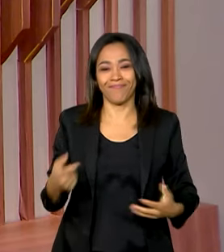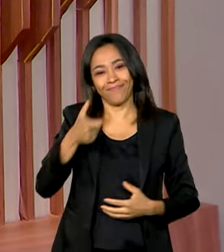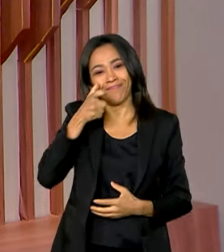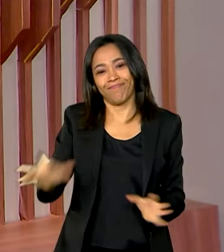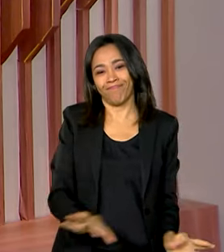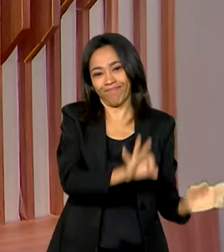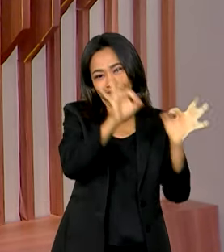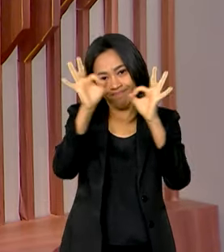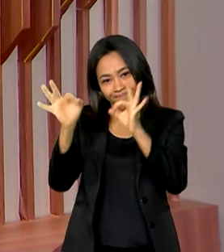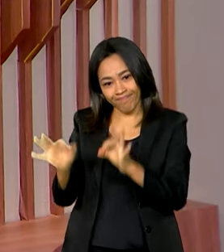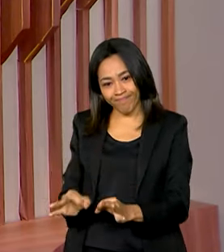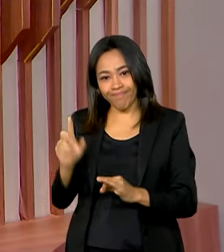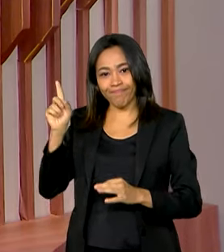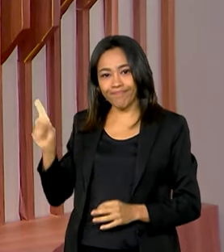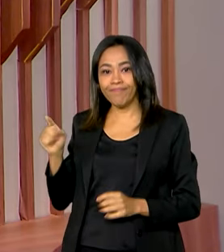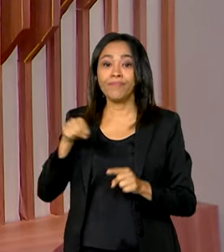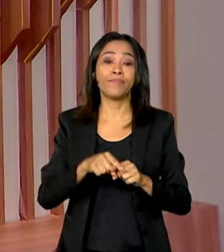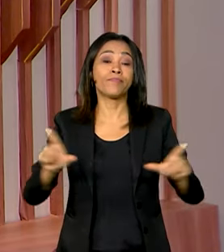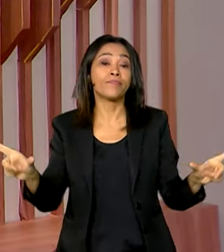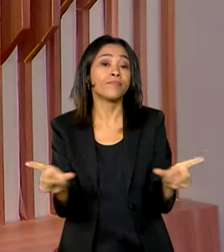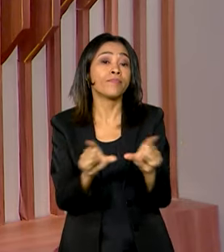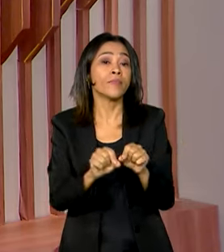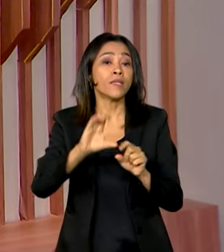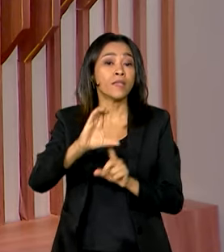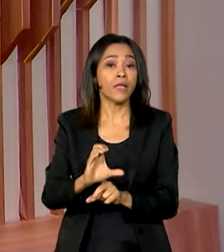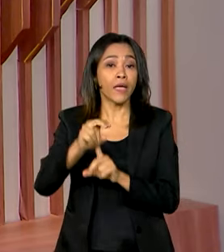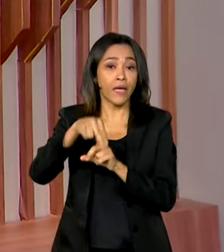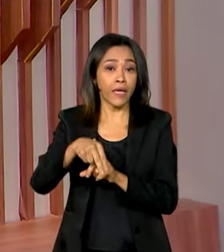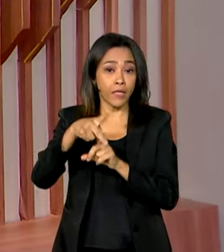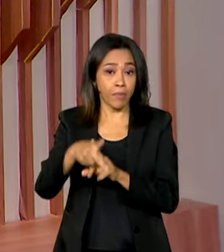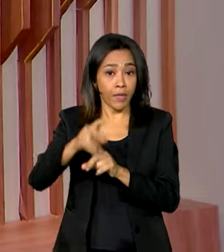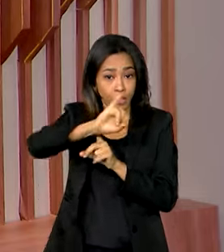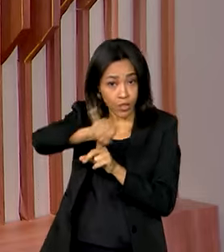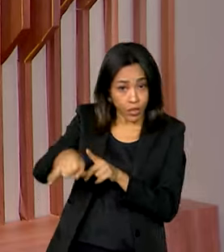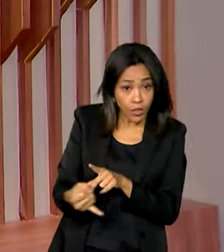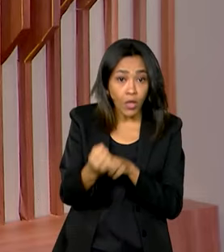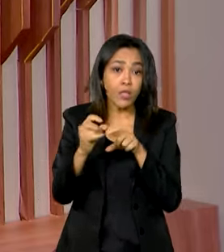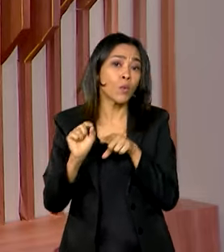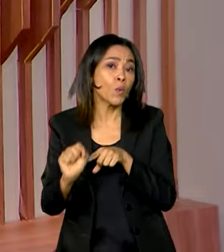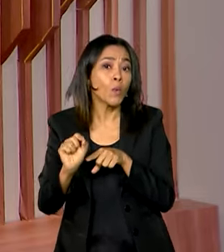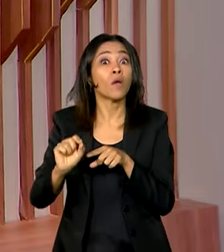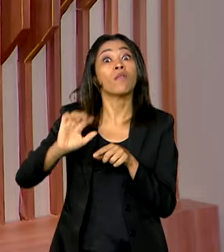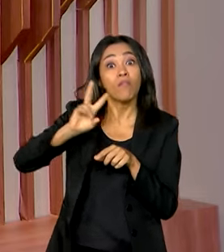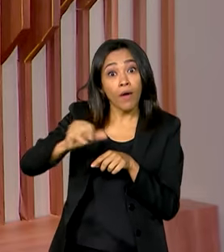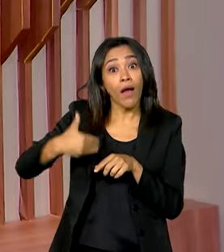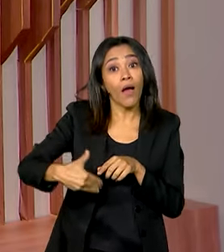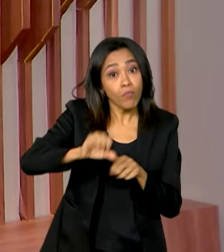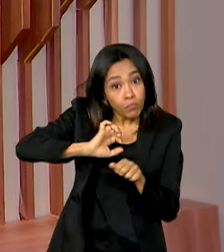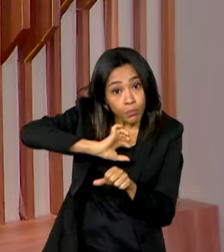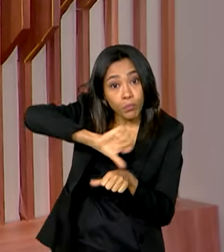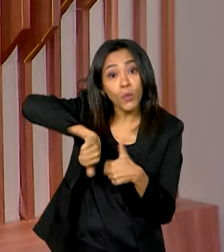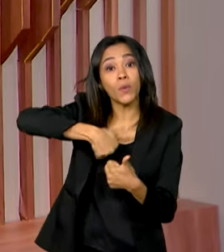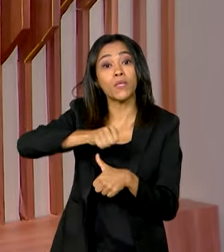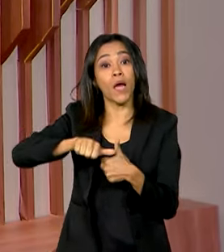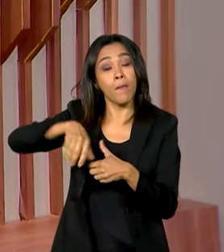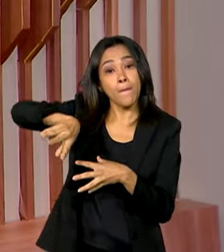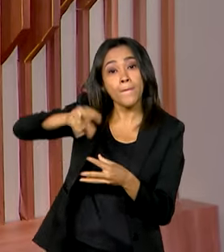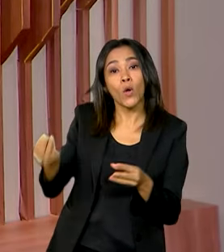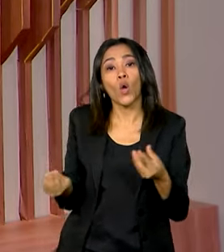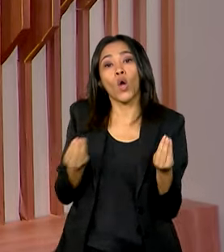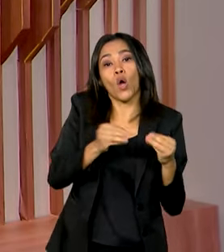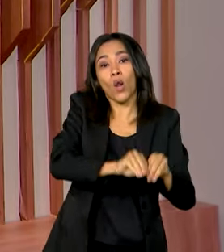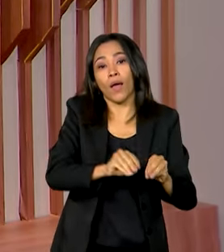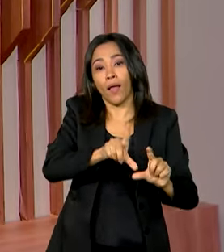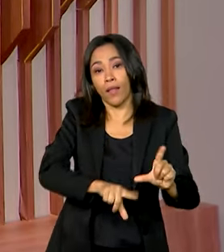a seguir, o Cadastro Nacional da Pessoa Jurídica, o famoso CNPJ, vai ser modificado para incluir